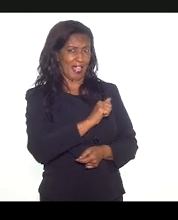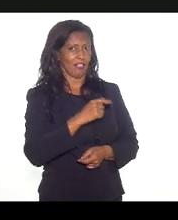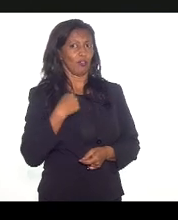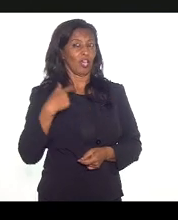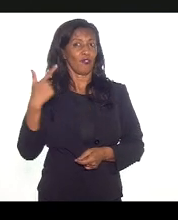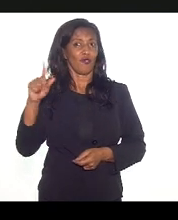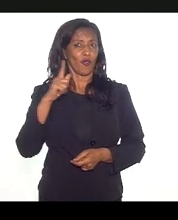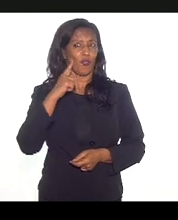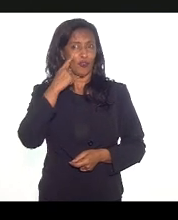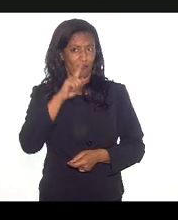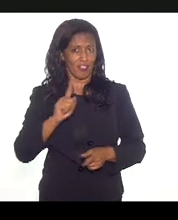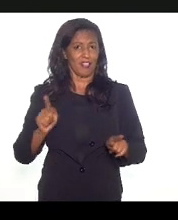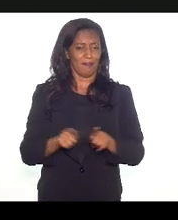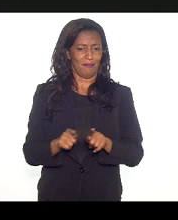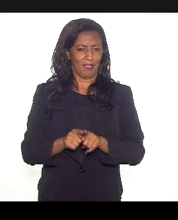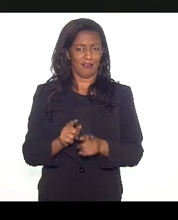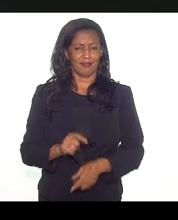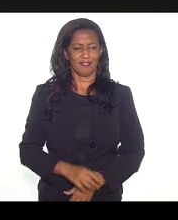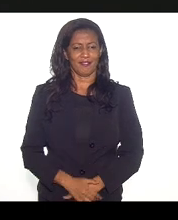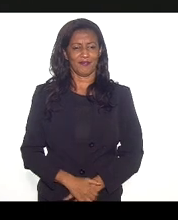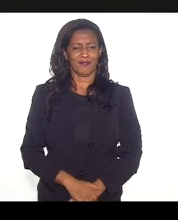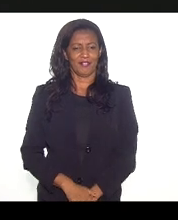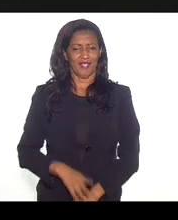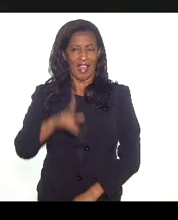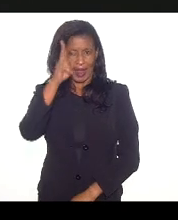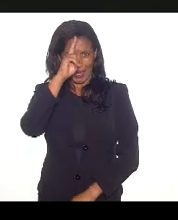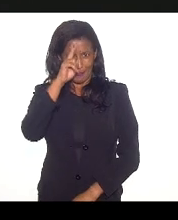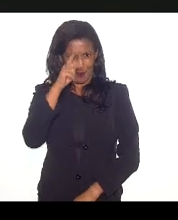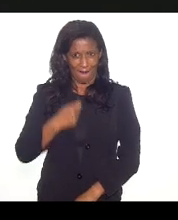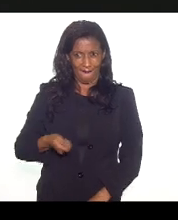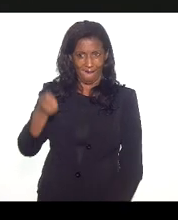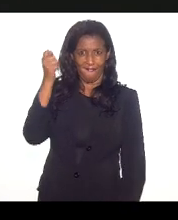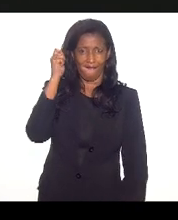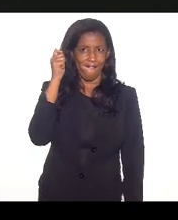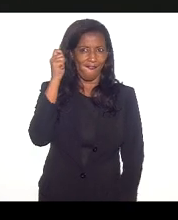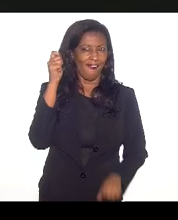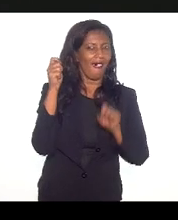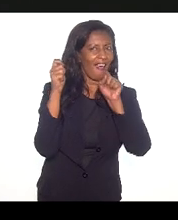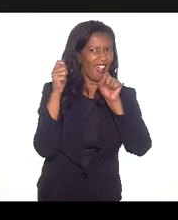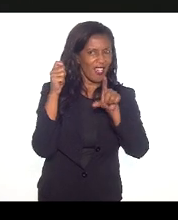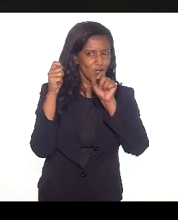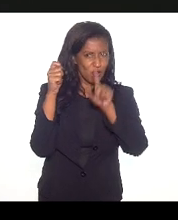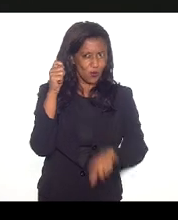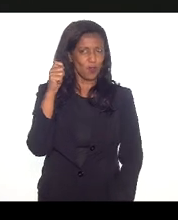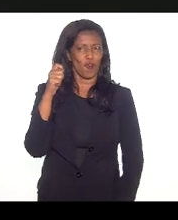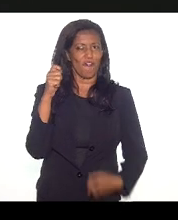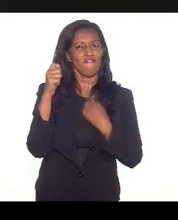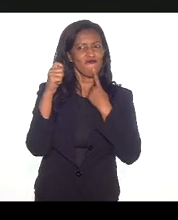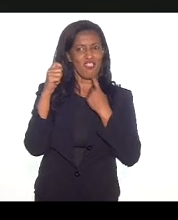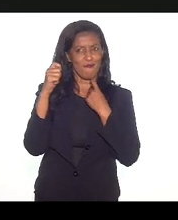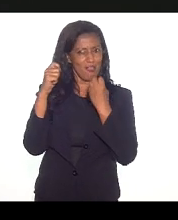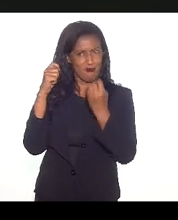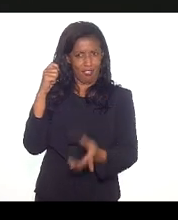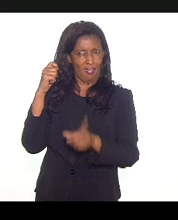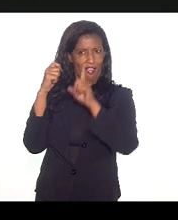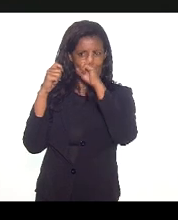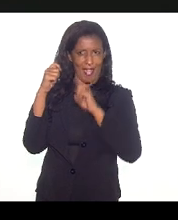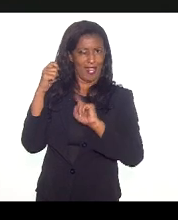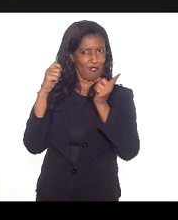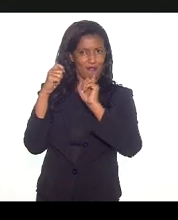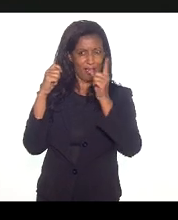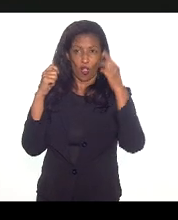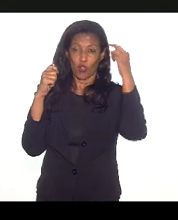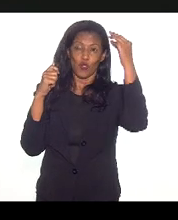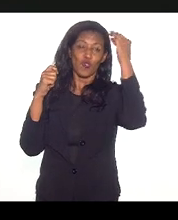entregar também. Lembrando, professor Mauro, cartão azul, que eu não vou te dar o vermelho nem o amarelo, porque eu